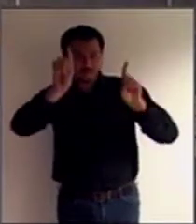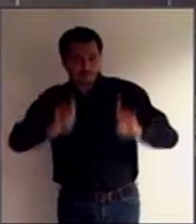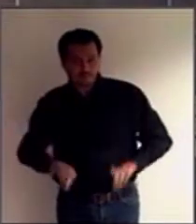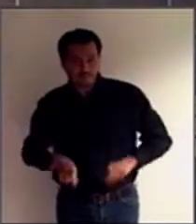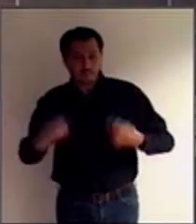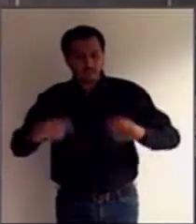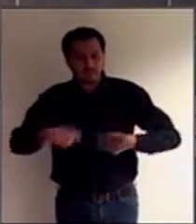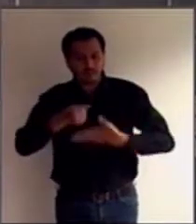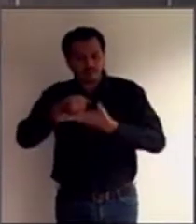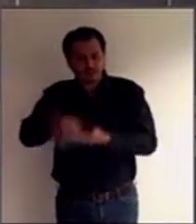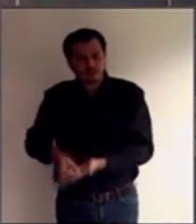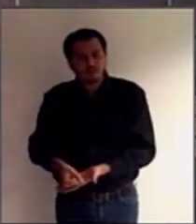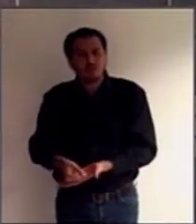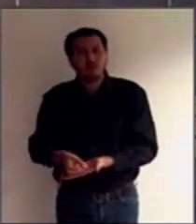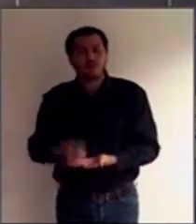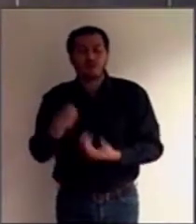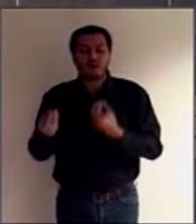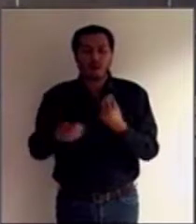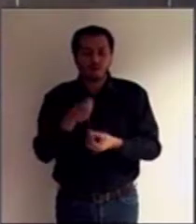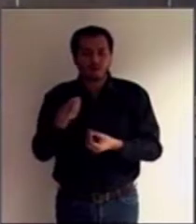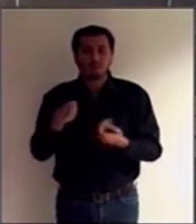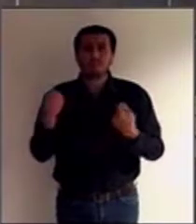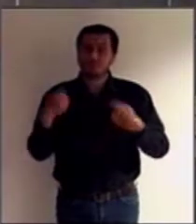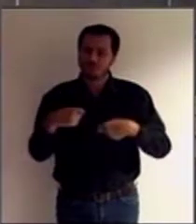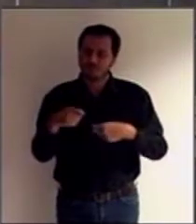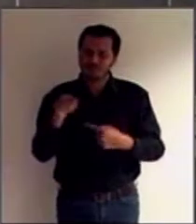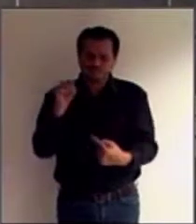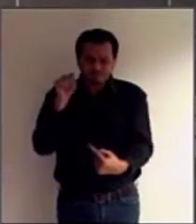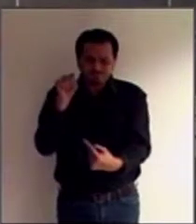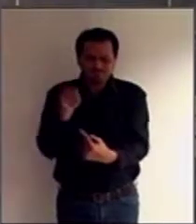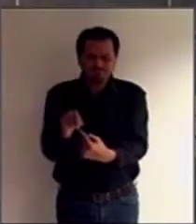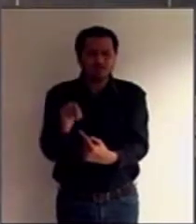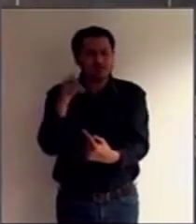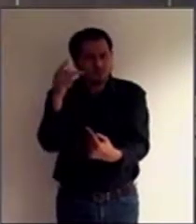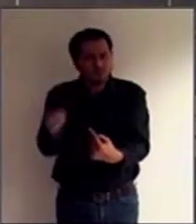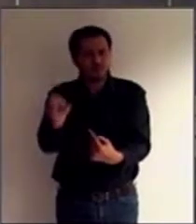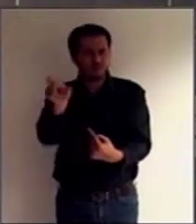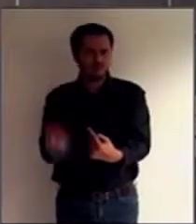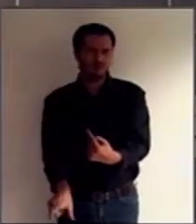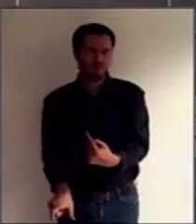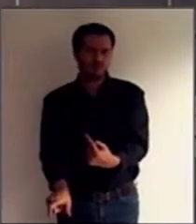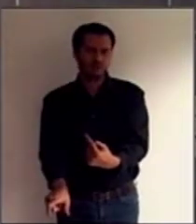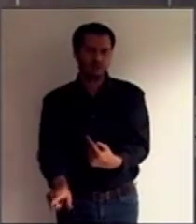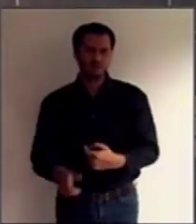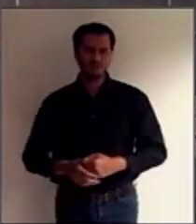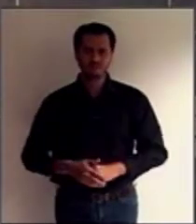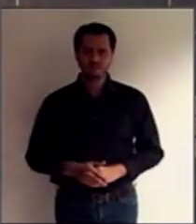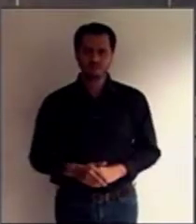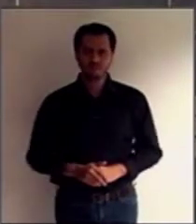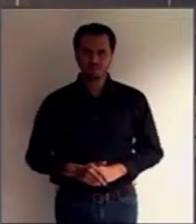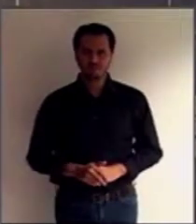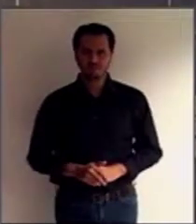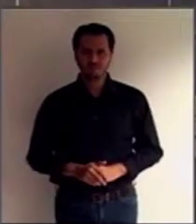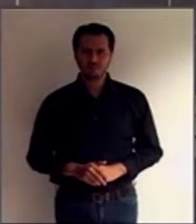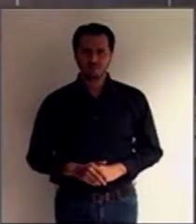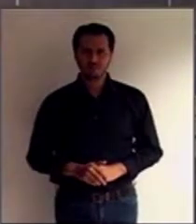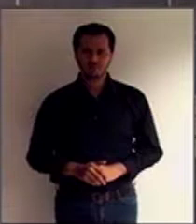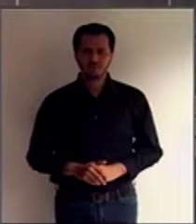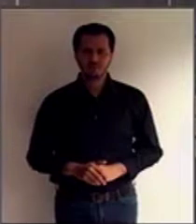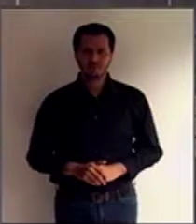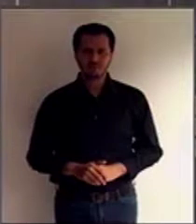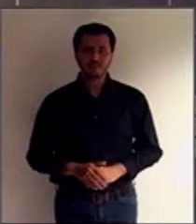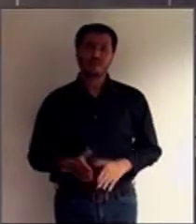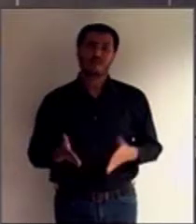proporcional e apropriada às circunstâncias dessa pessoa. Aí é que vai